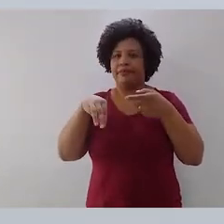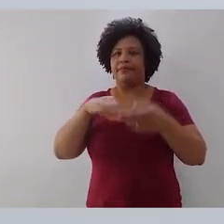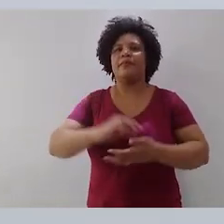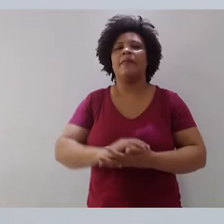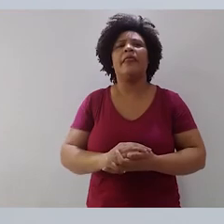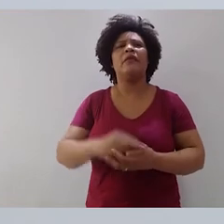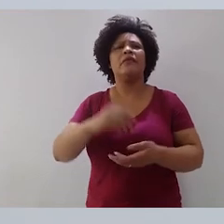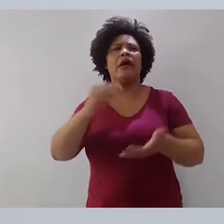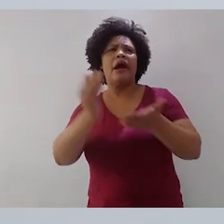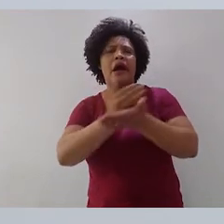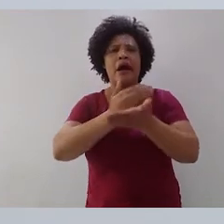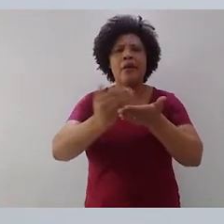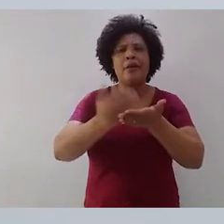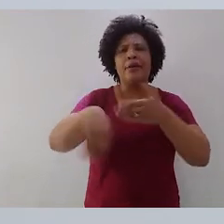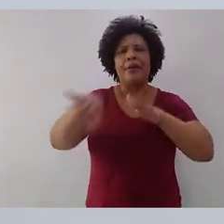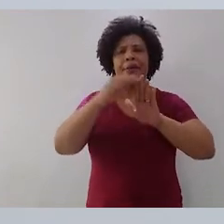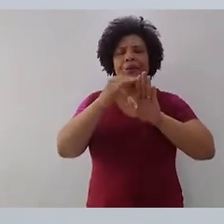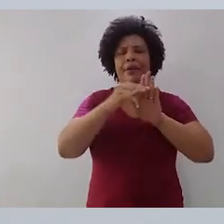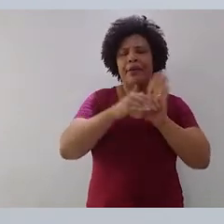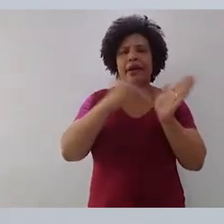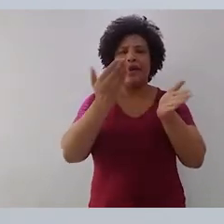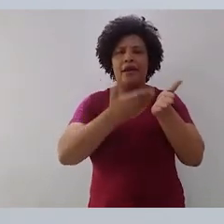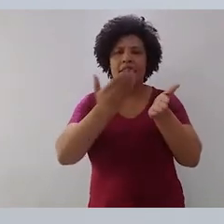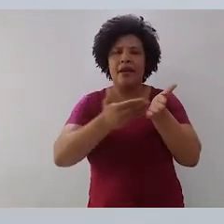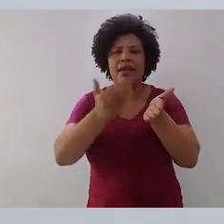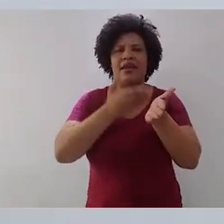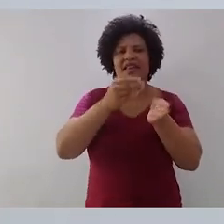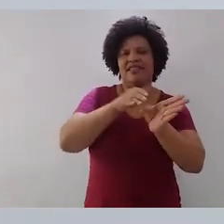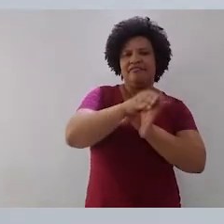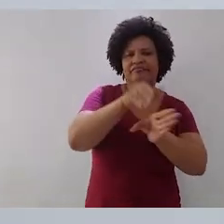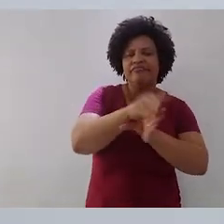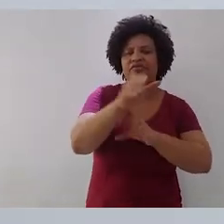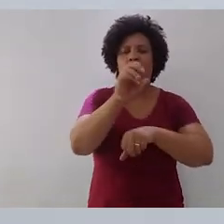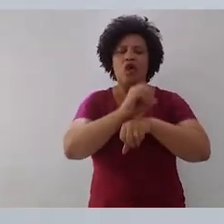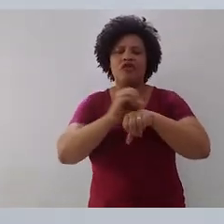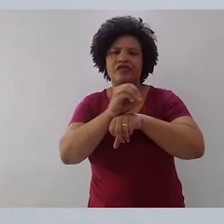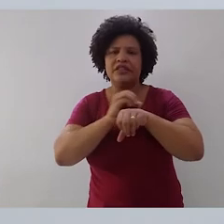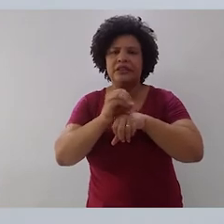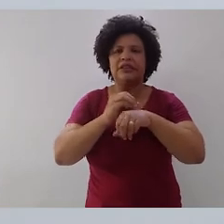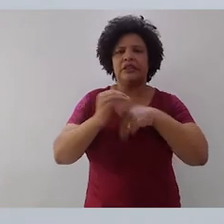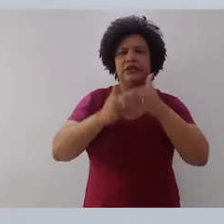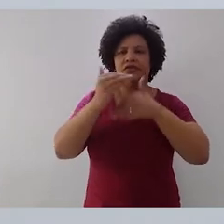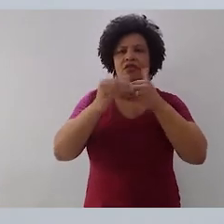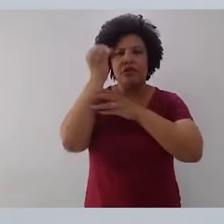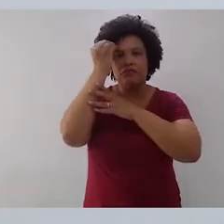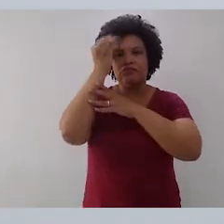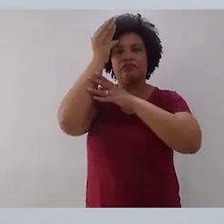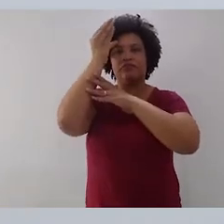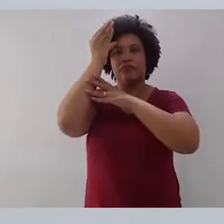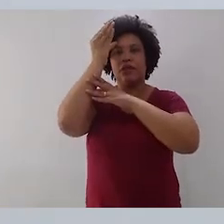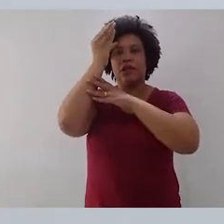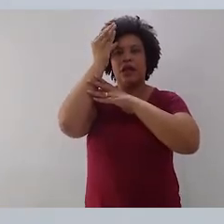muitos manuais de formação para o escritor, muito material de oficinas para desenvolver a criatividade na